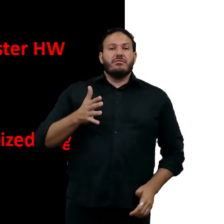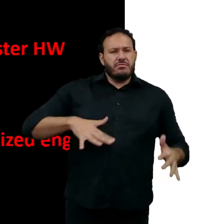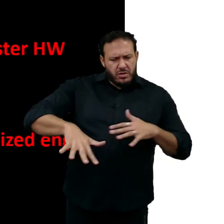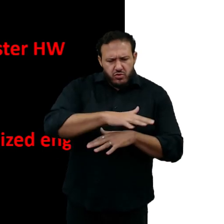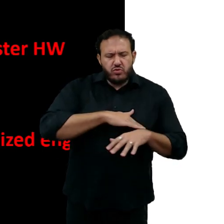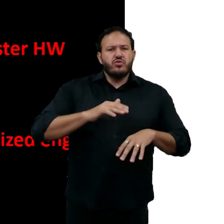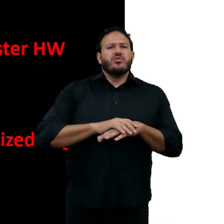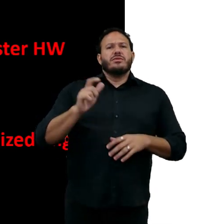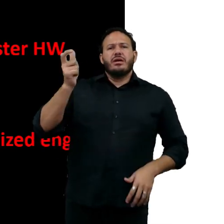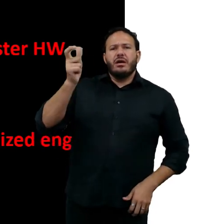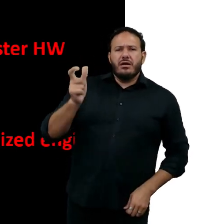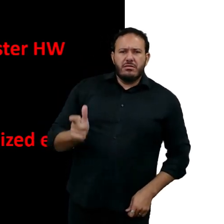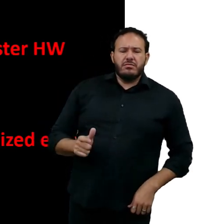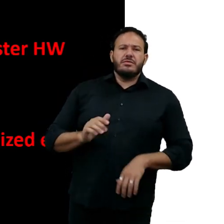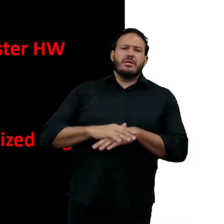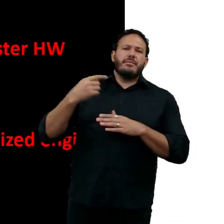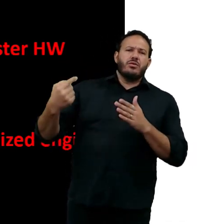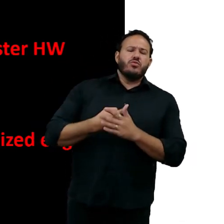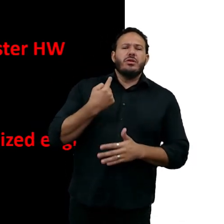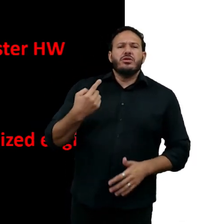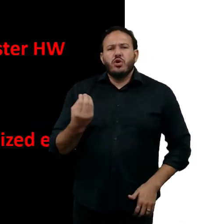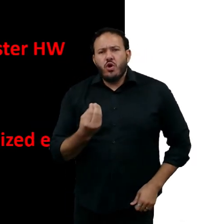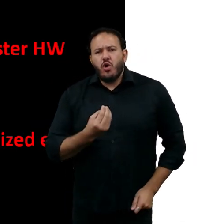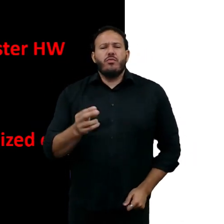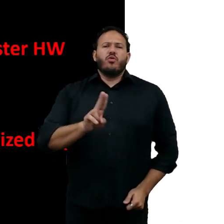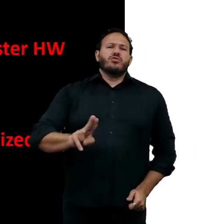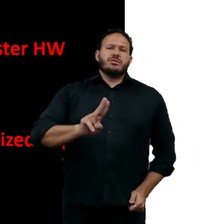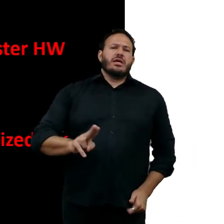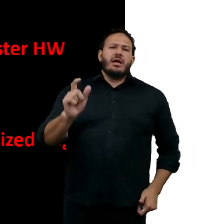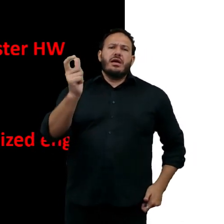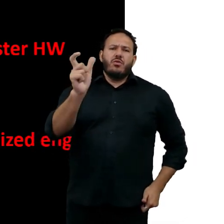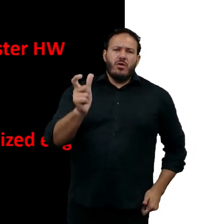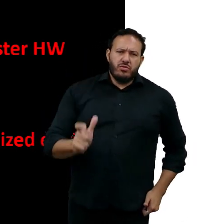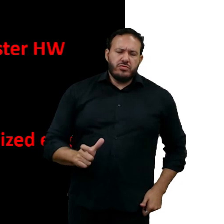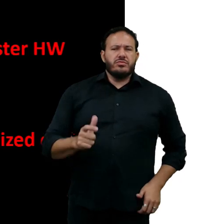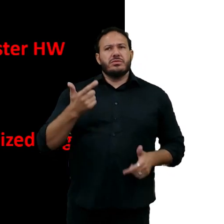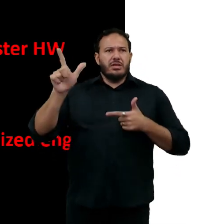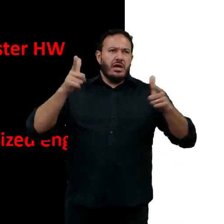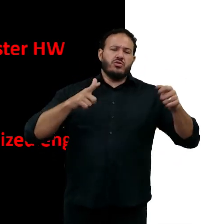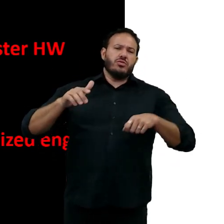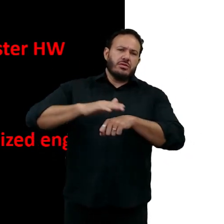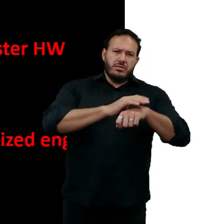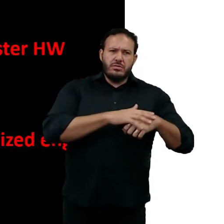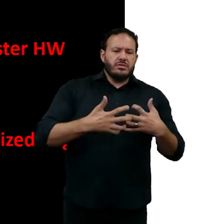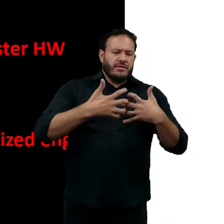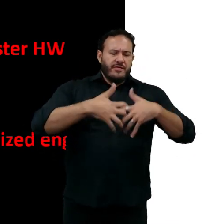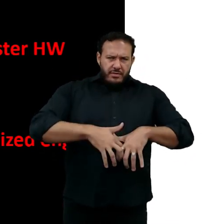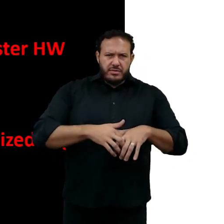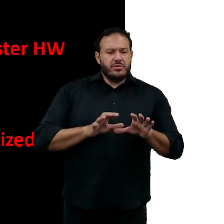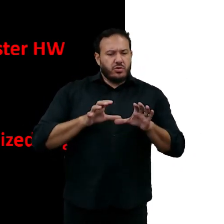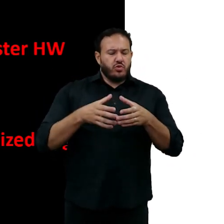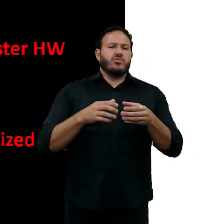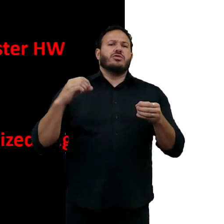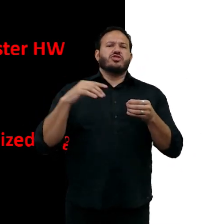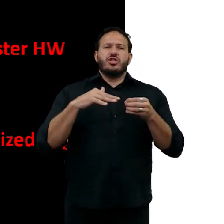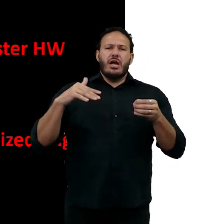Agora são as permutações de como utilizar os algoritmos e todas as outras ferramentas. Grupos de dados para a